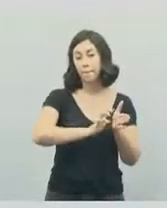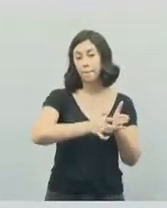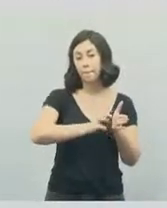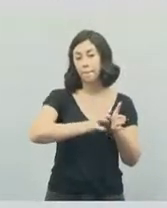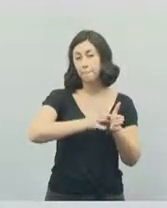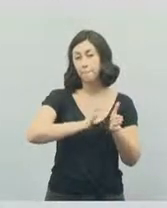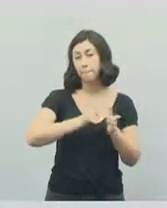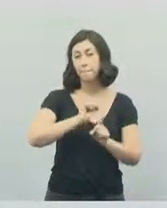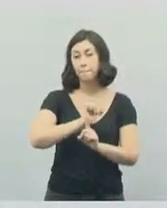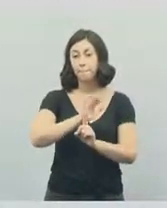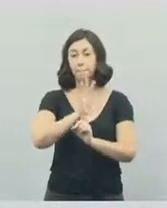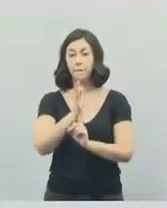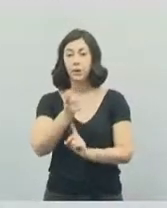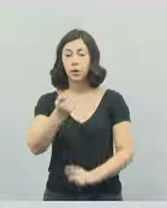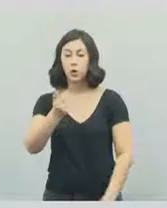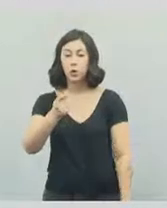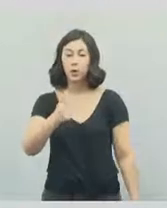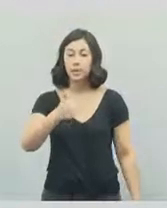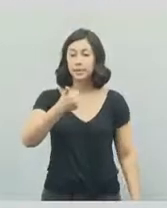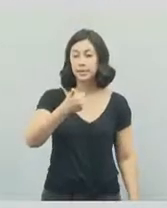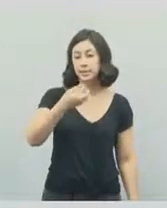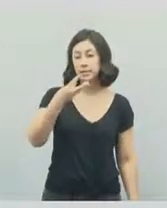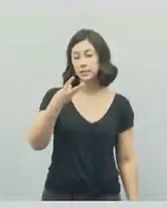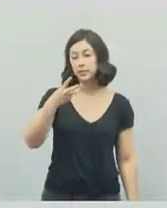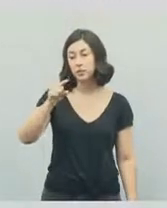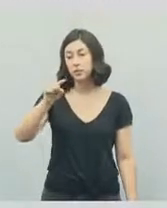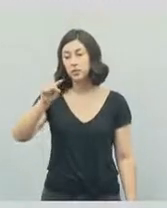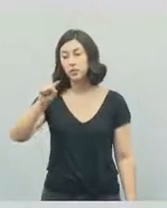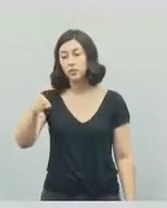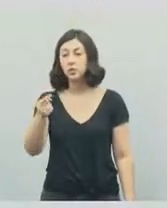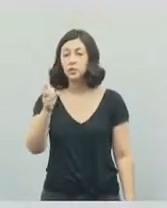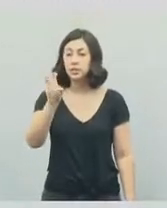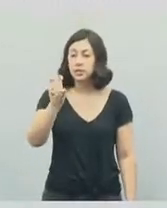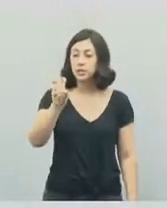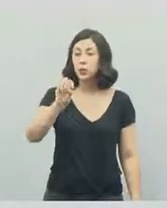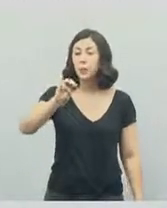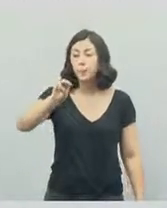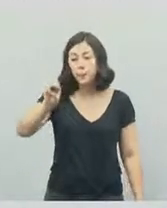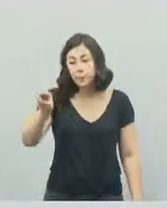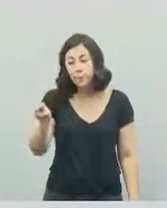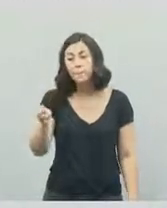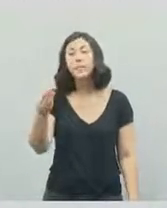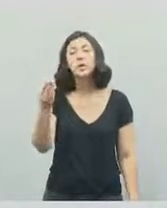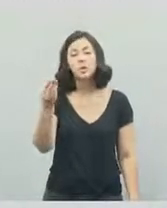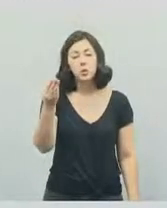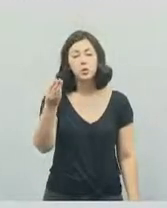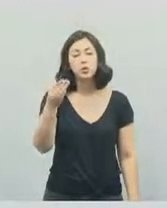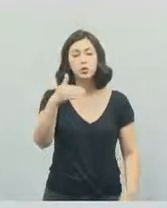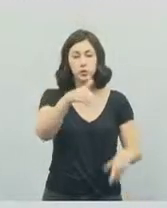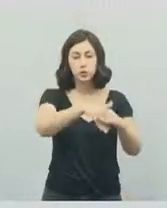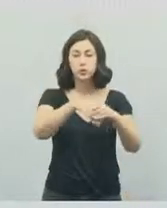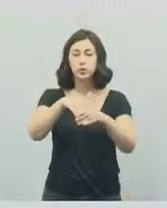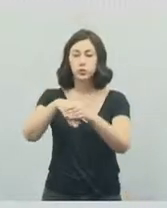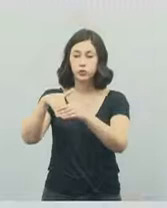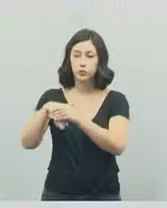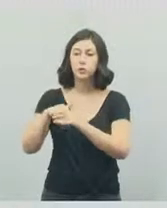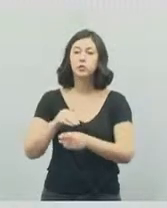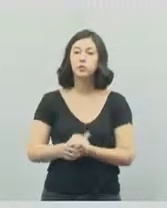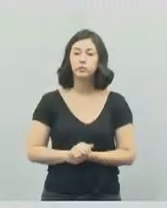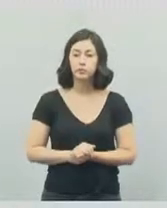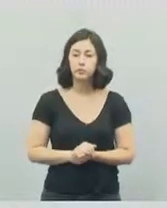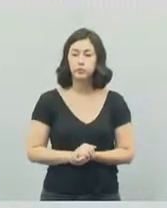,5 milhões de votos, Tarcísio, ele teve. Aparece